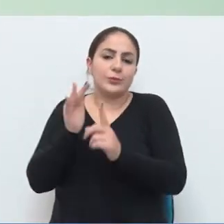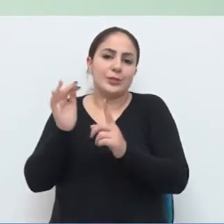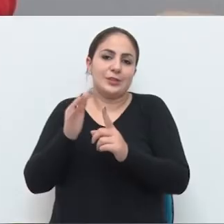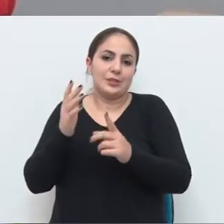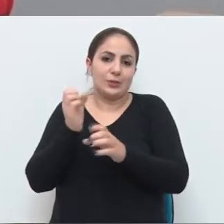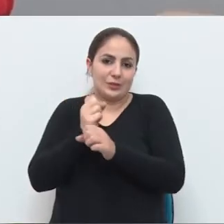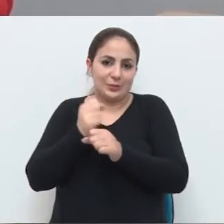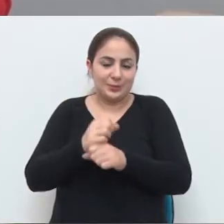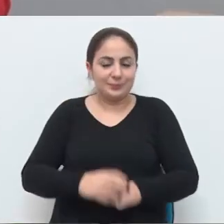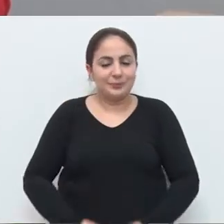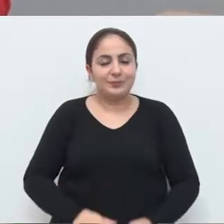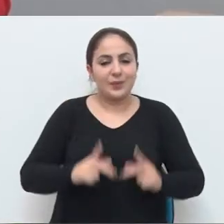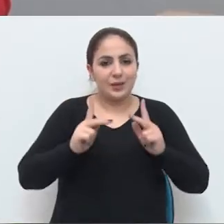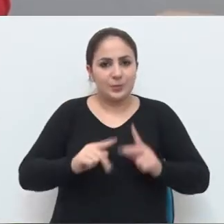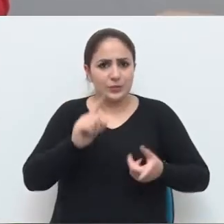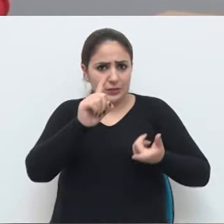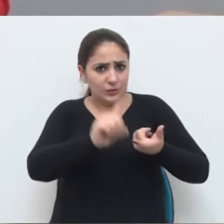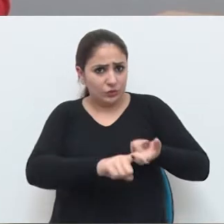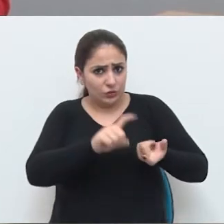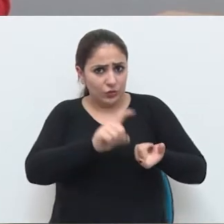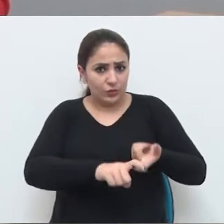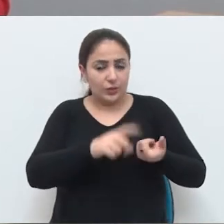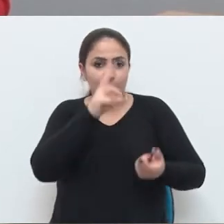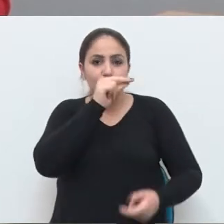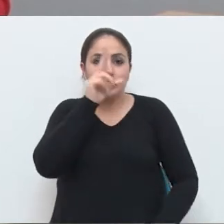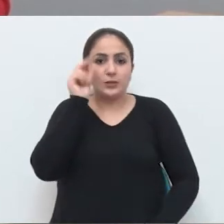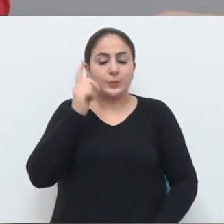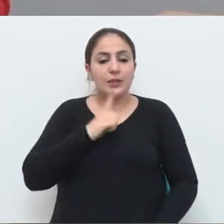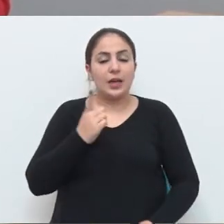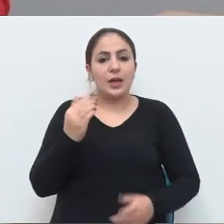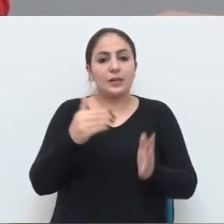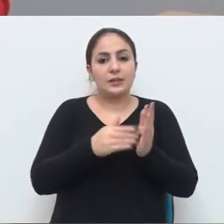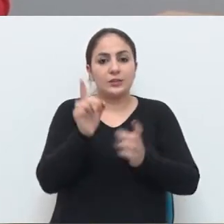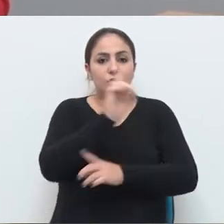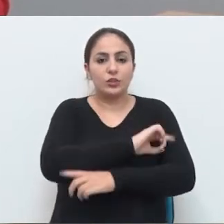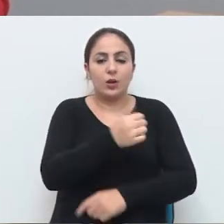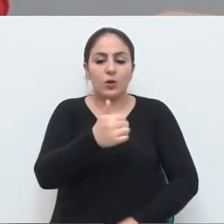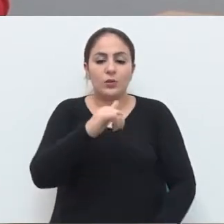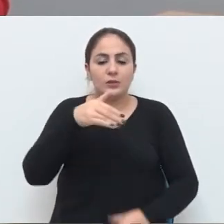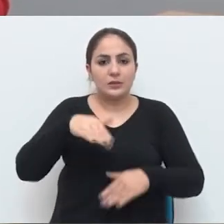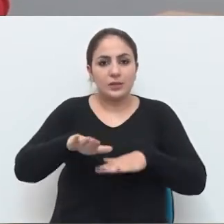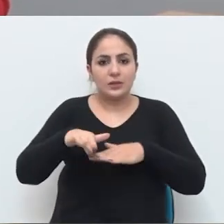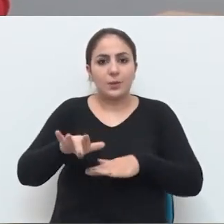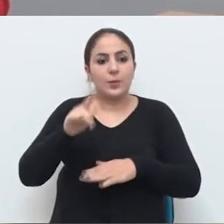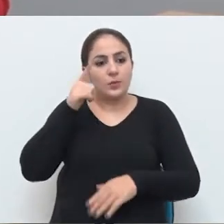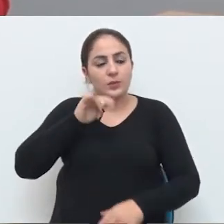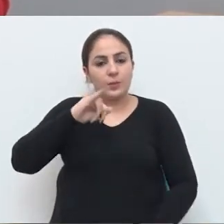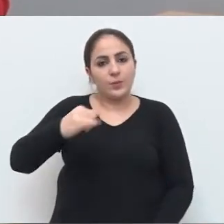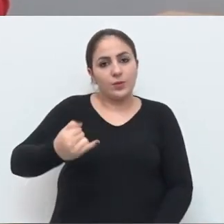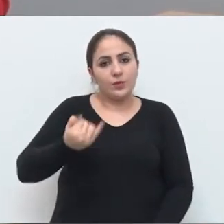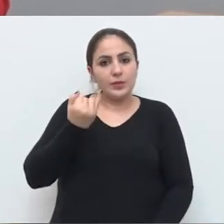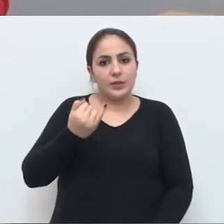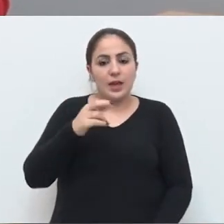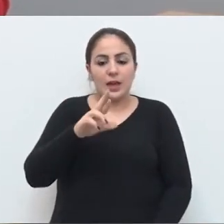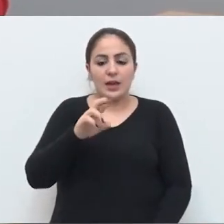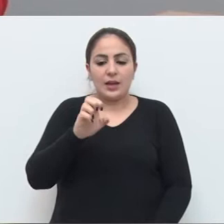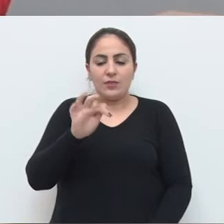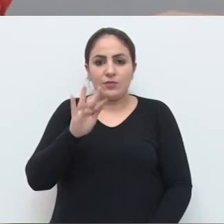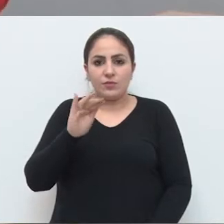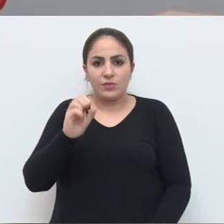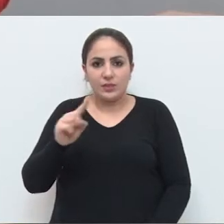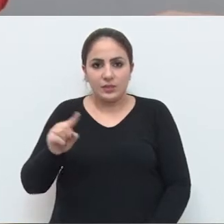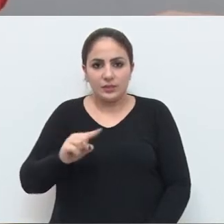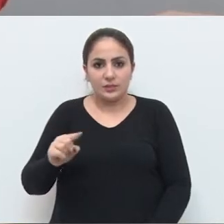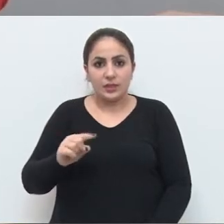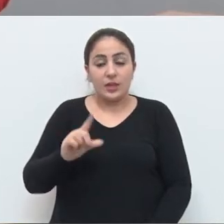orçamento doméstico. Os contribuintes que têm débitos com o município têm até o dia 11 de setembro para aproveitar o refis